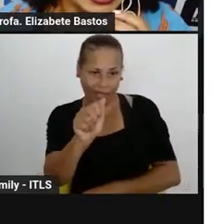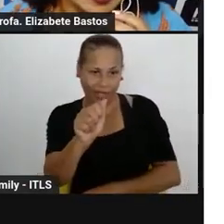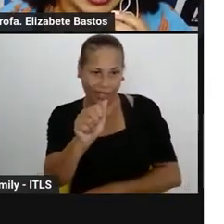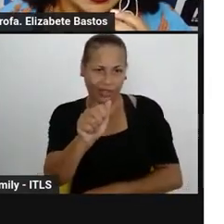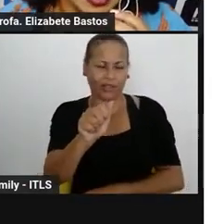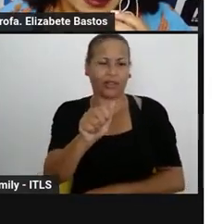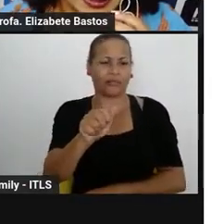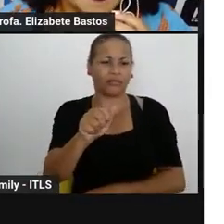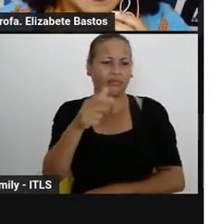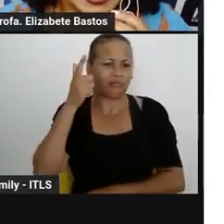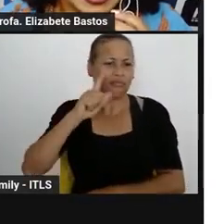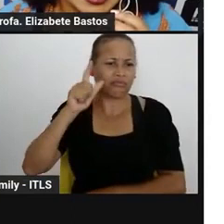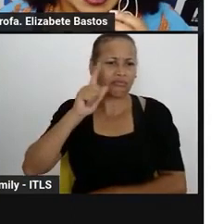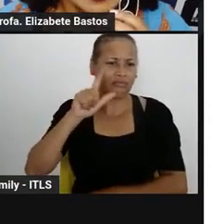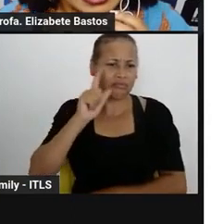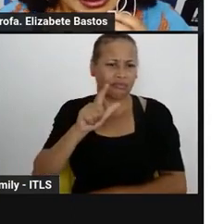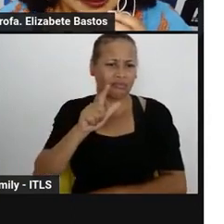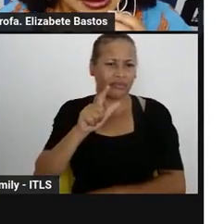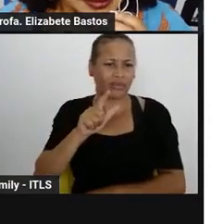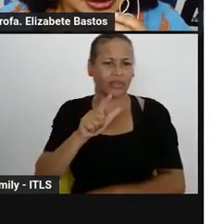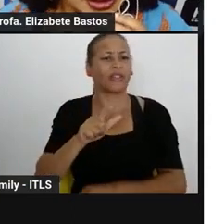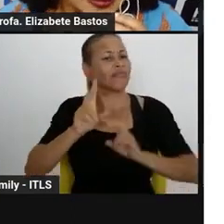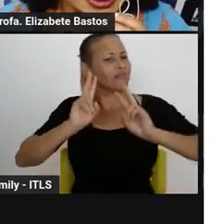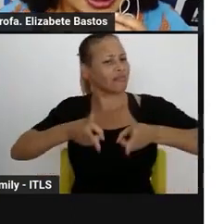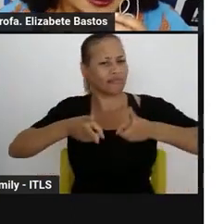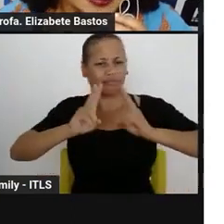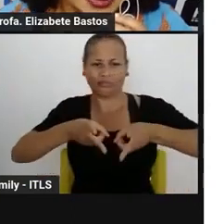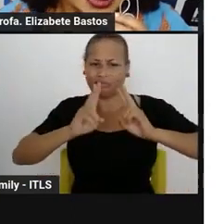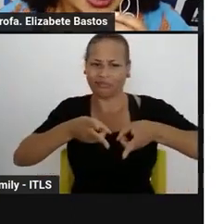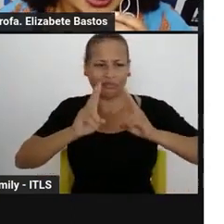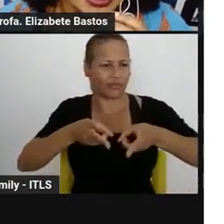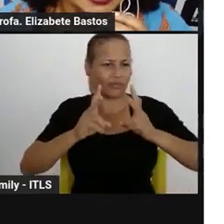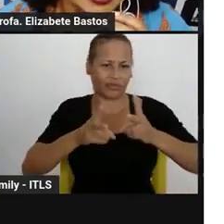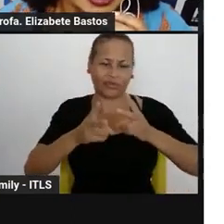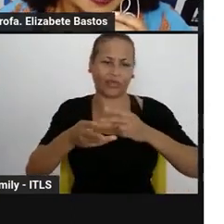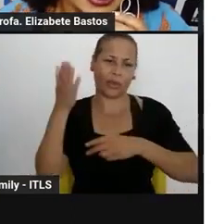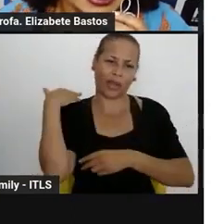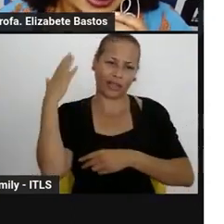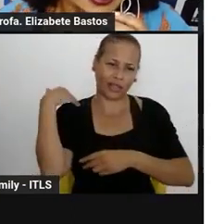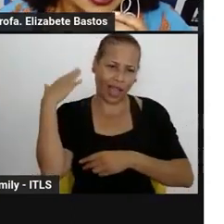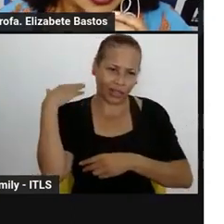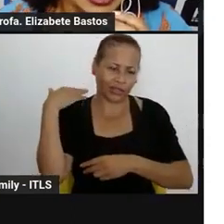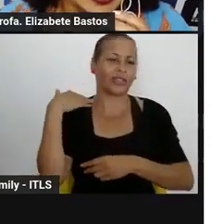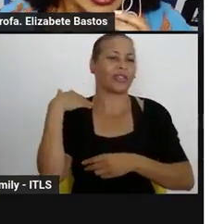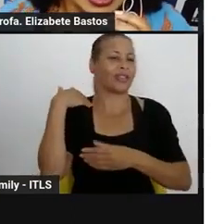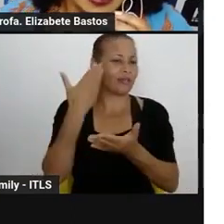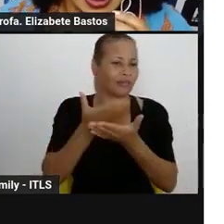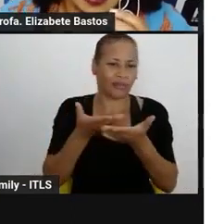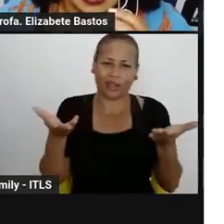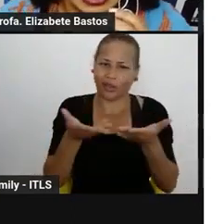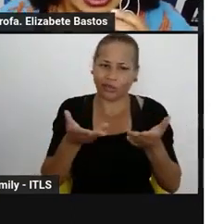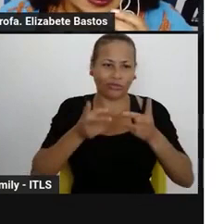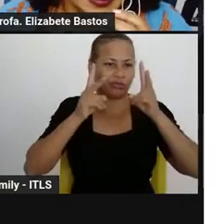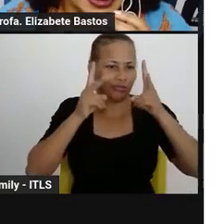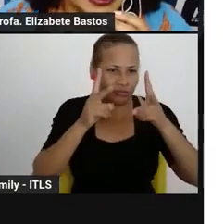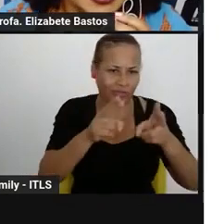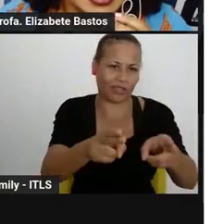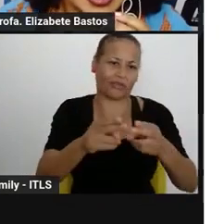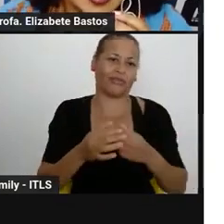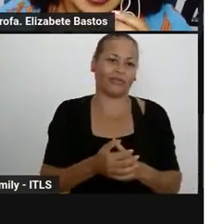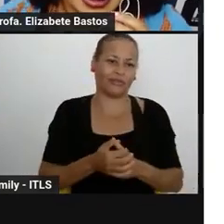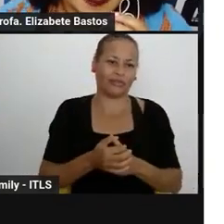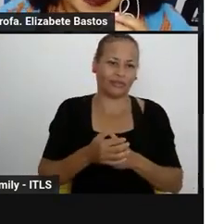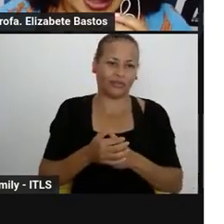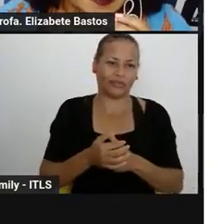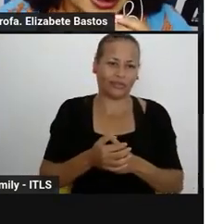temos aqui para informar é que permanece a mesma distribuição do ano passado. Não teremos tempo hábil aqui nesse momento